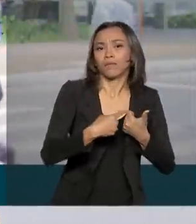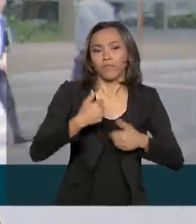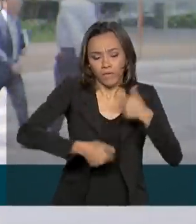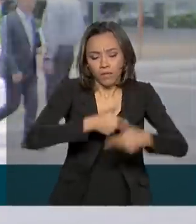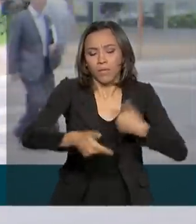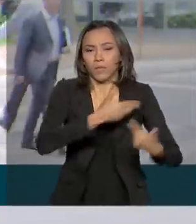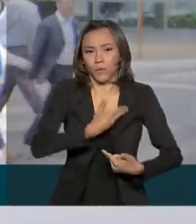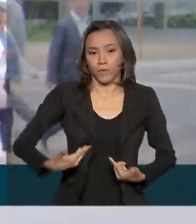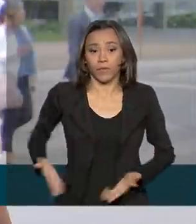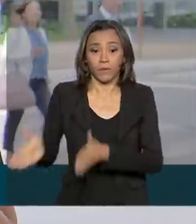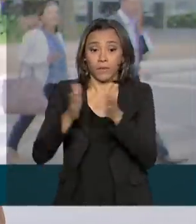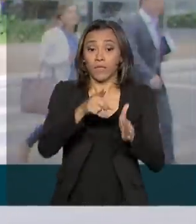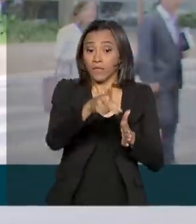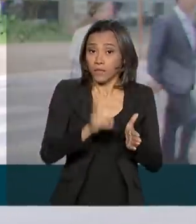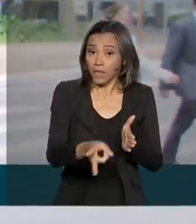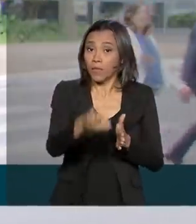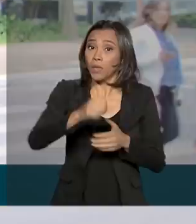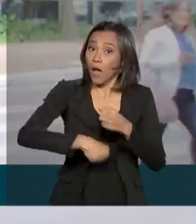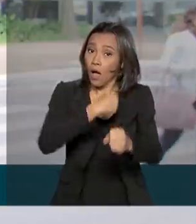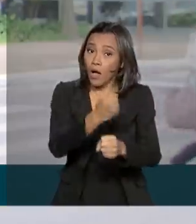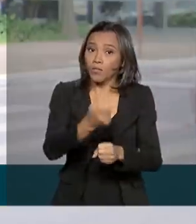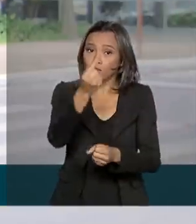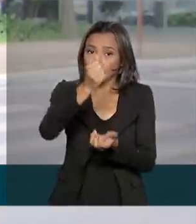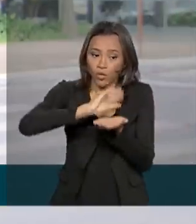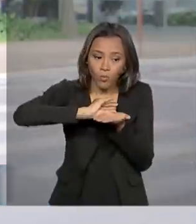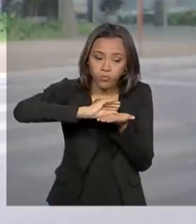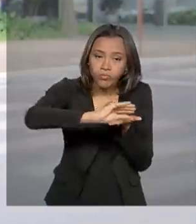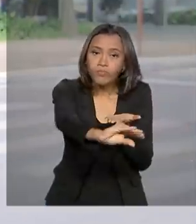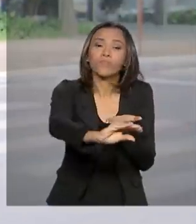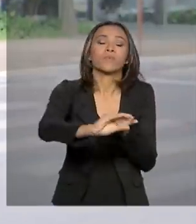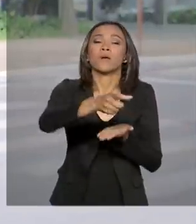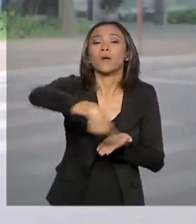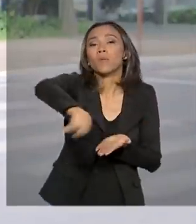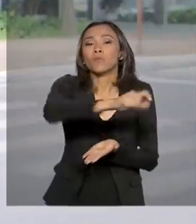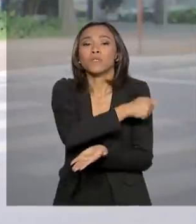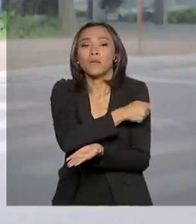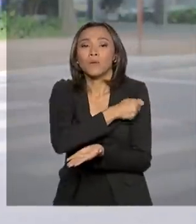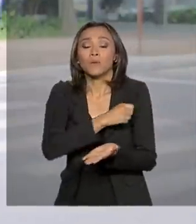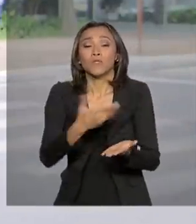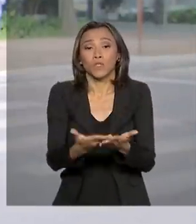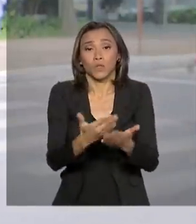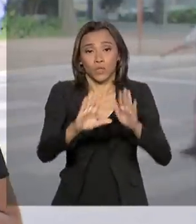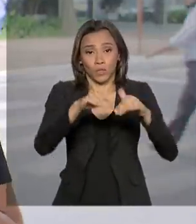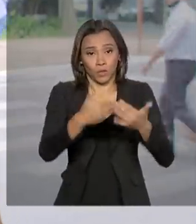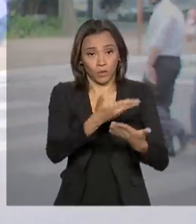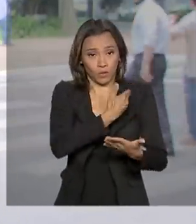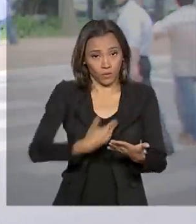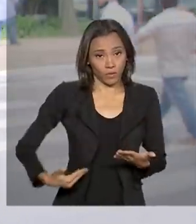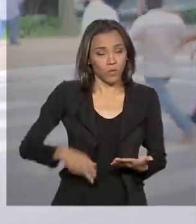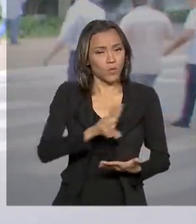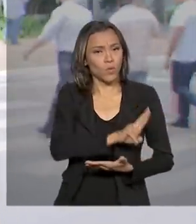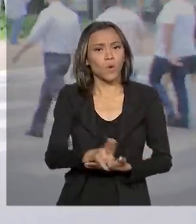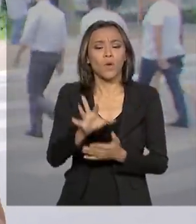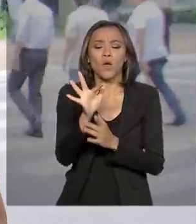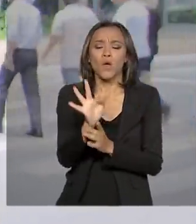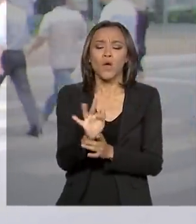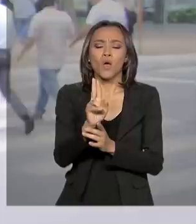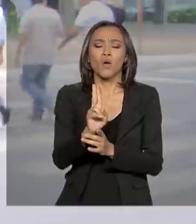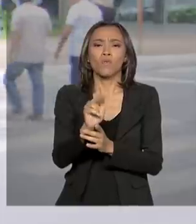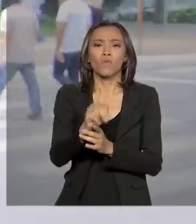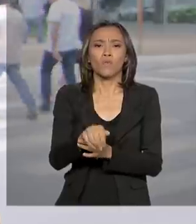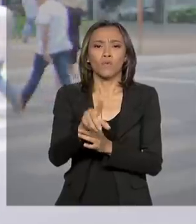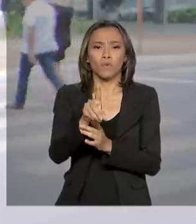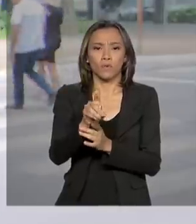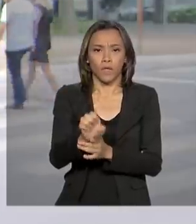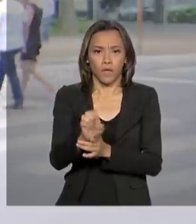municípios dinheiro para custear os alunos das escolas públicas por meio do Fundeb. A União calcula o custo de cada